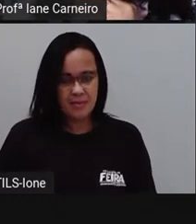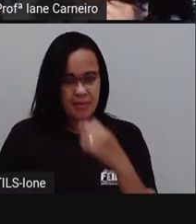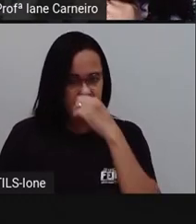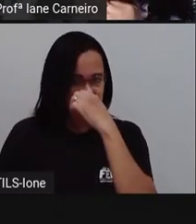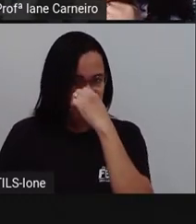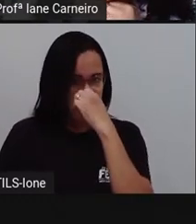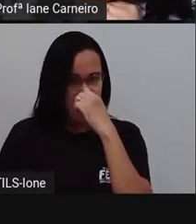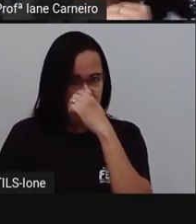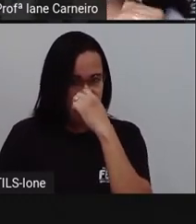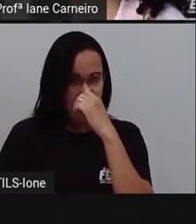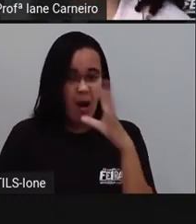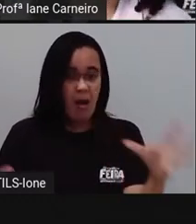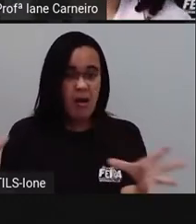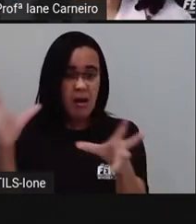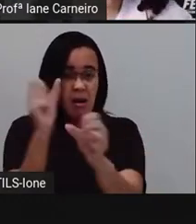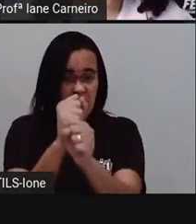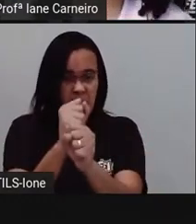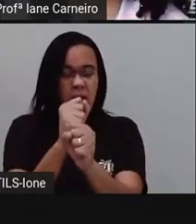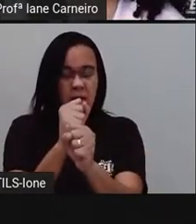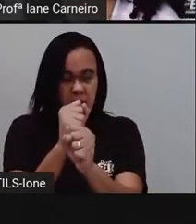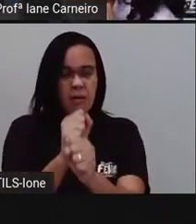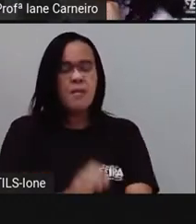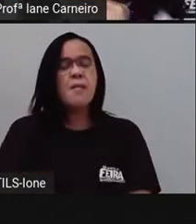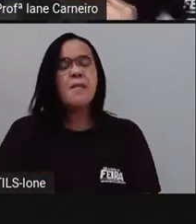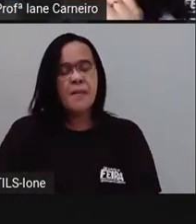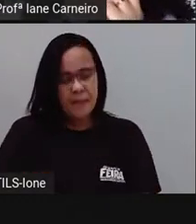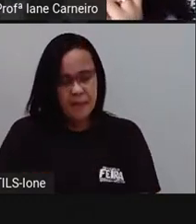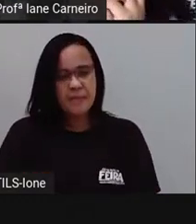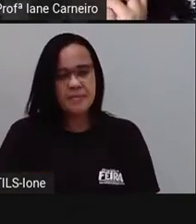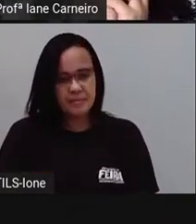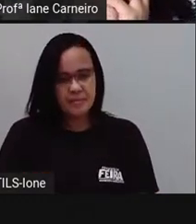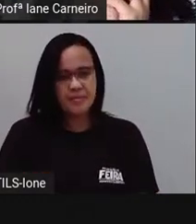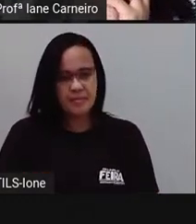Pronto. Ao todo. A Pró escreveu o todo. Ao todo.